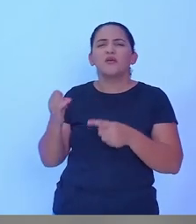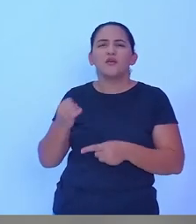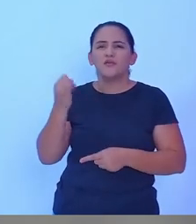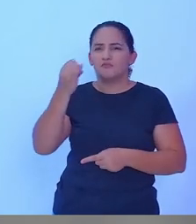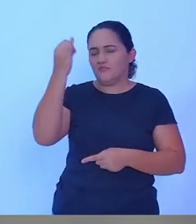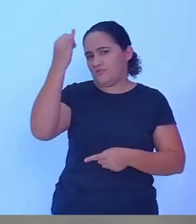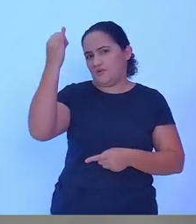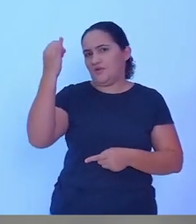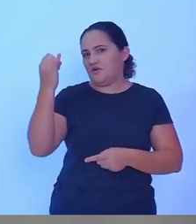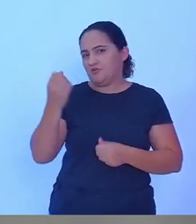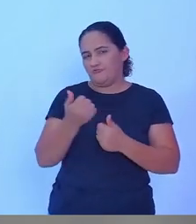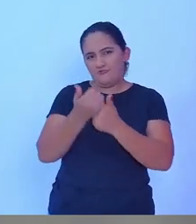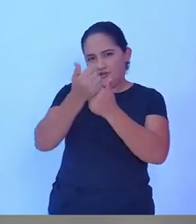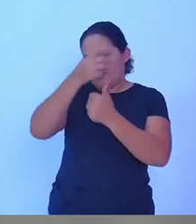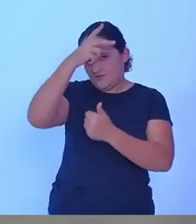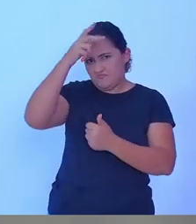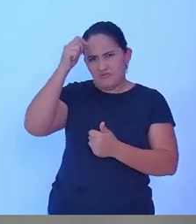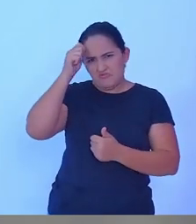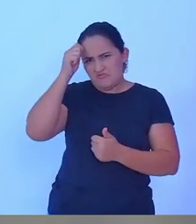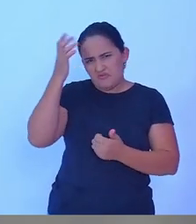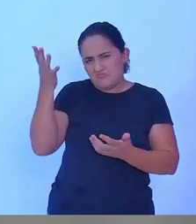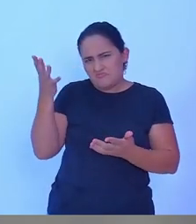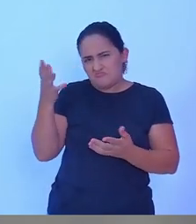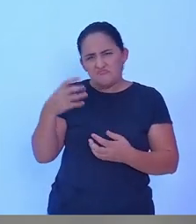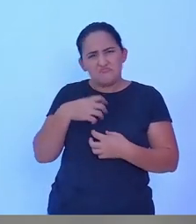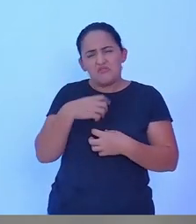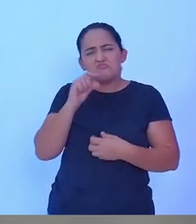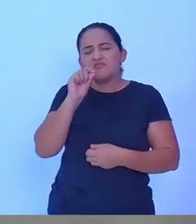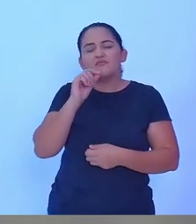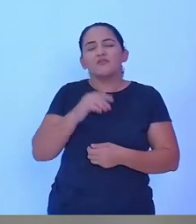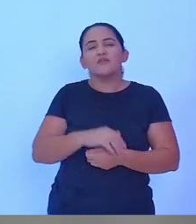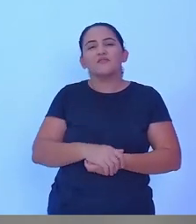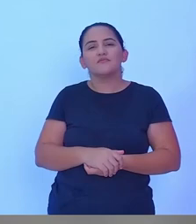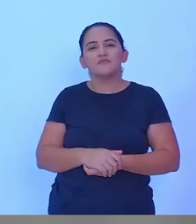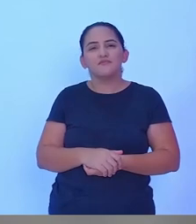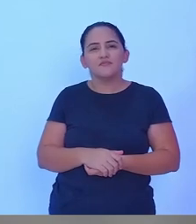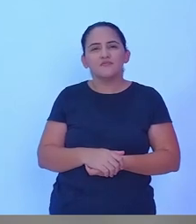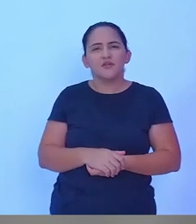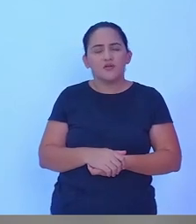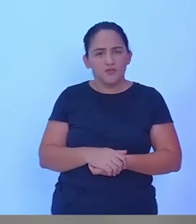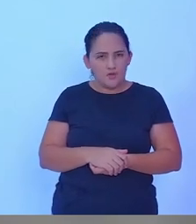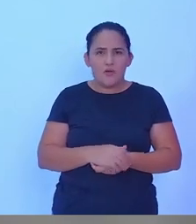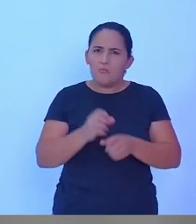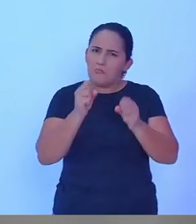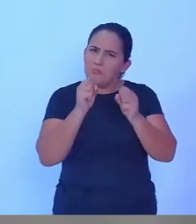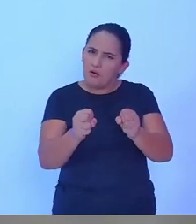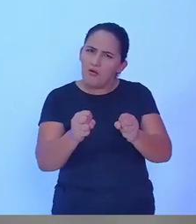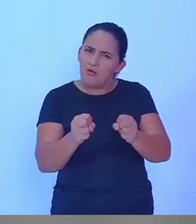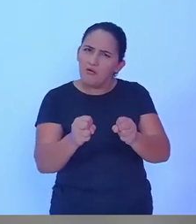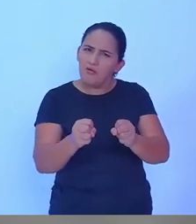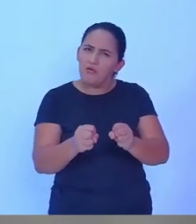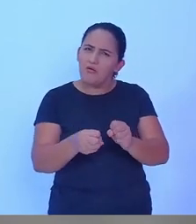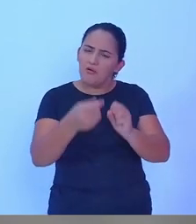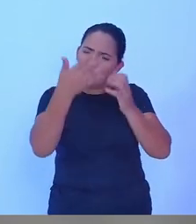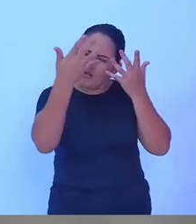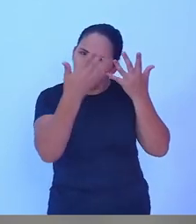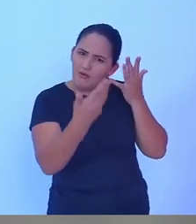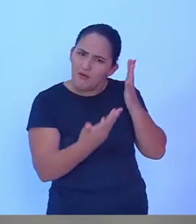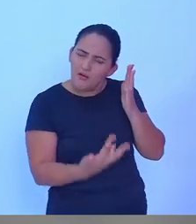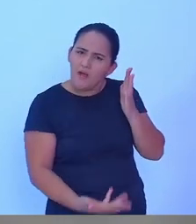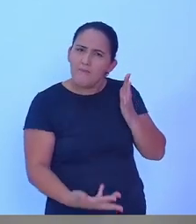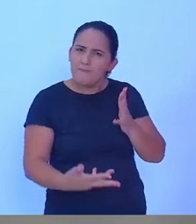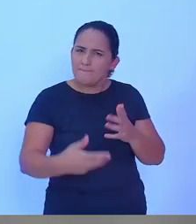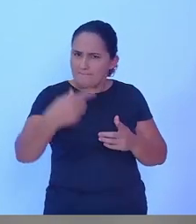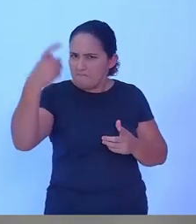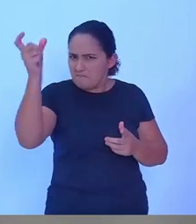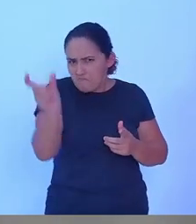vice-prefeito? O que representa isso? E uma autoapresentação sua. O senhor tem três minutos